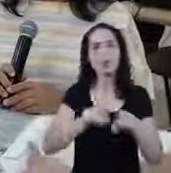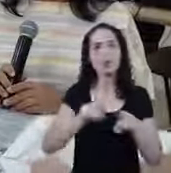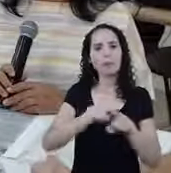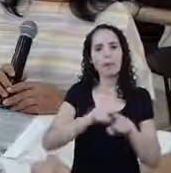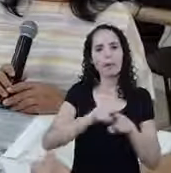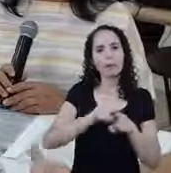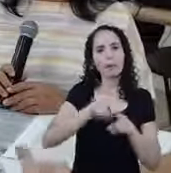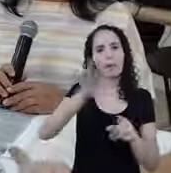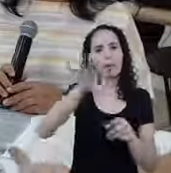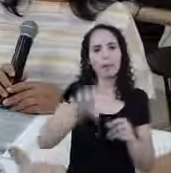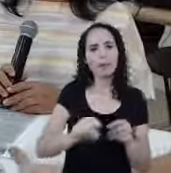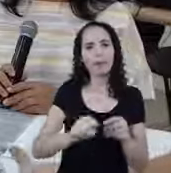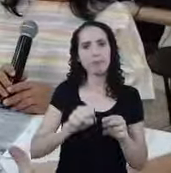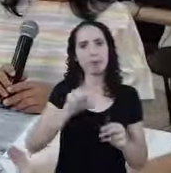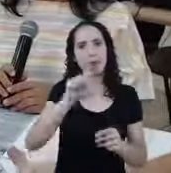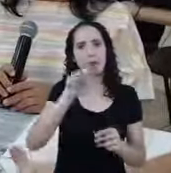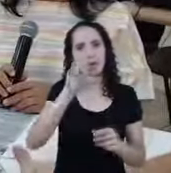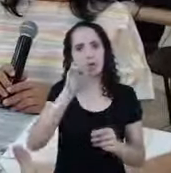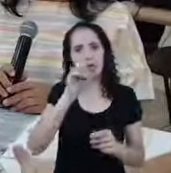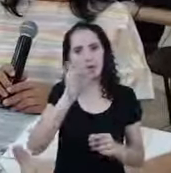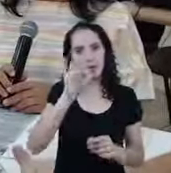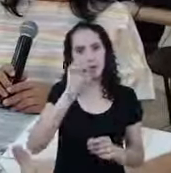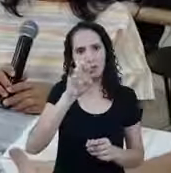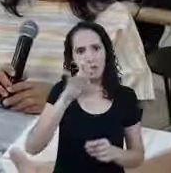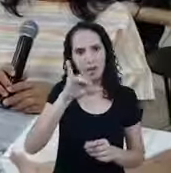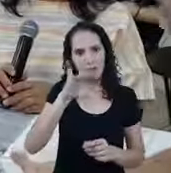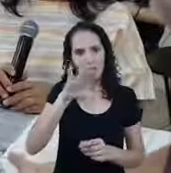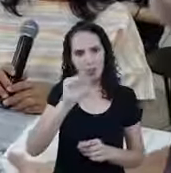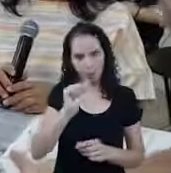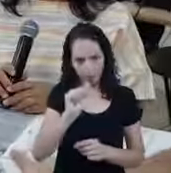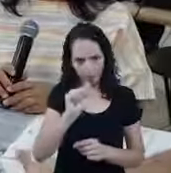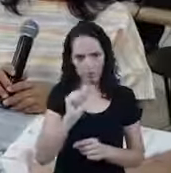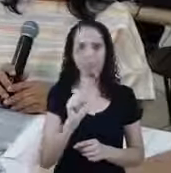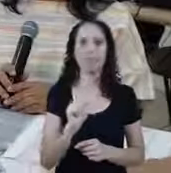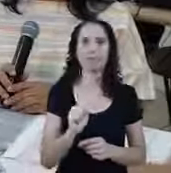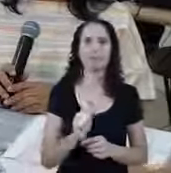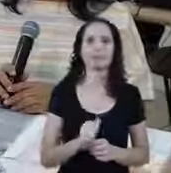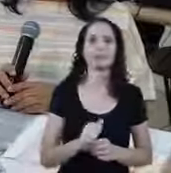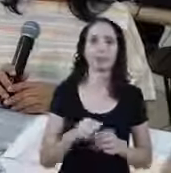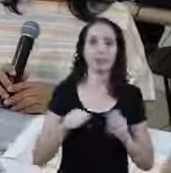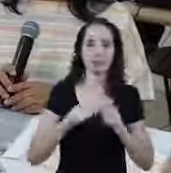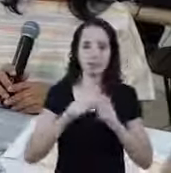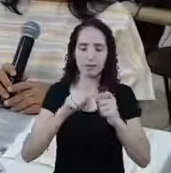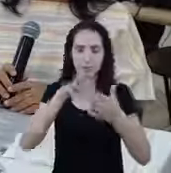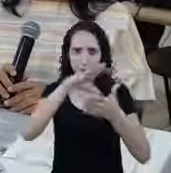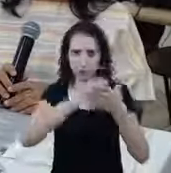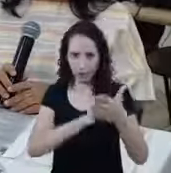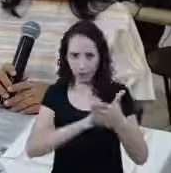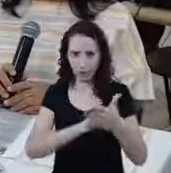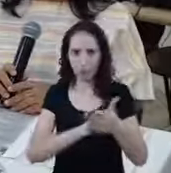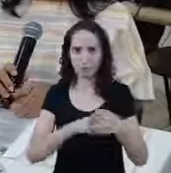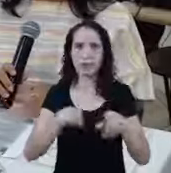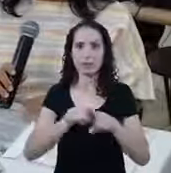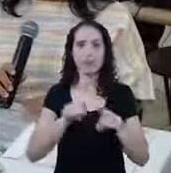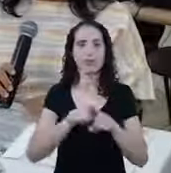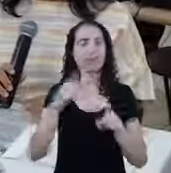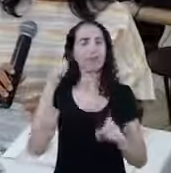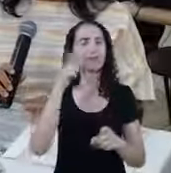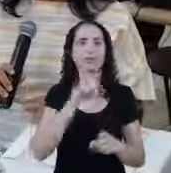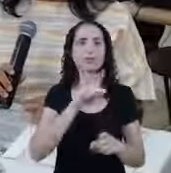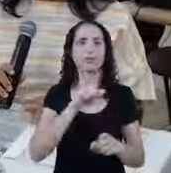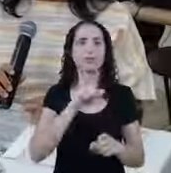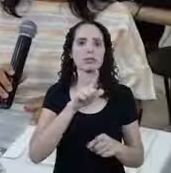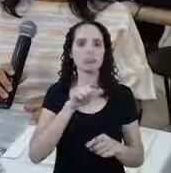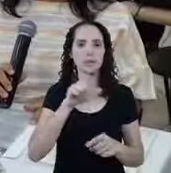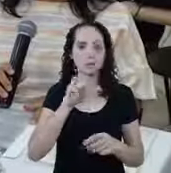Ou em algum banco Público Federal Então a pessoa vai ter Vai fazer o cadastro Nessa conta digital Vai receber Vai poder transferir Para o